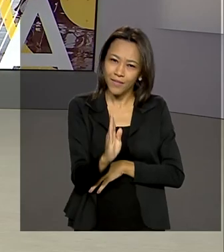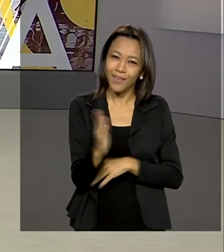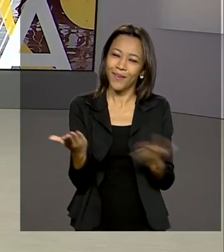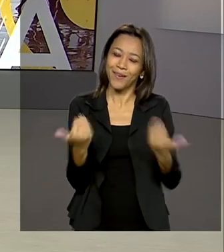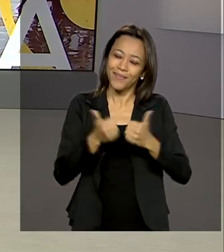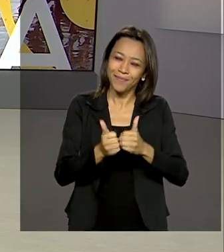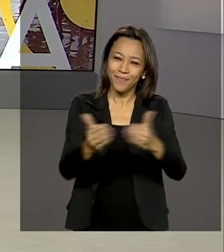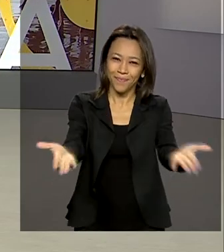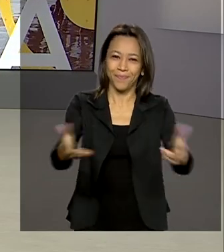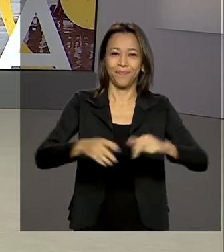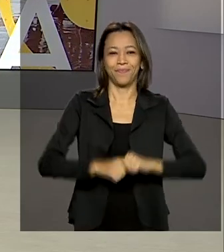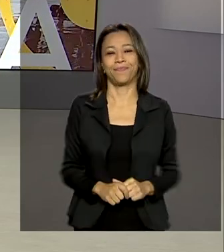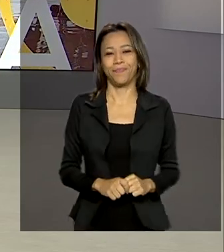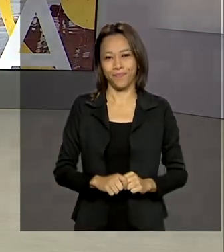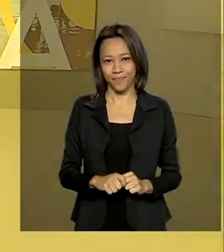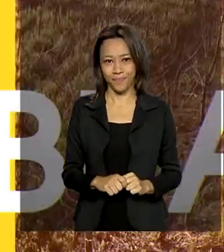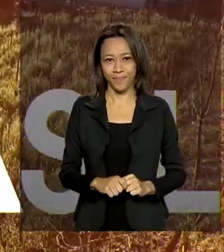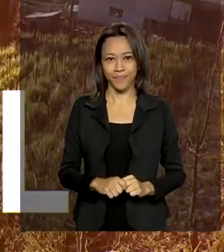em Dia começa agora.